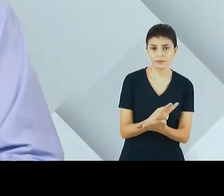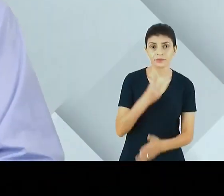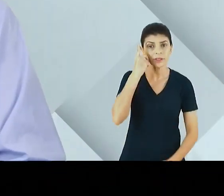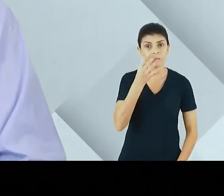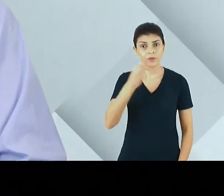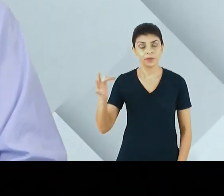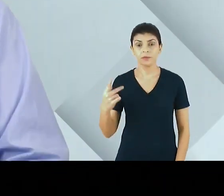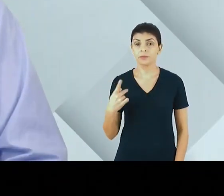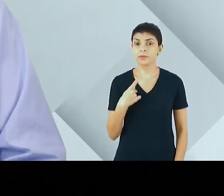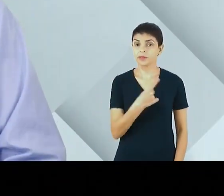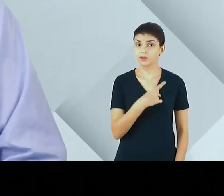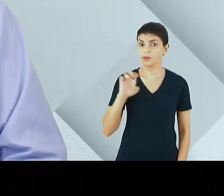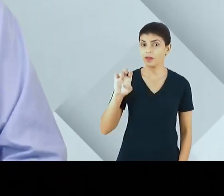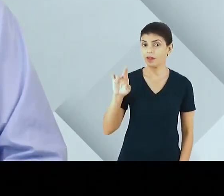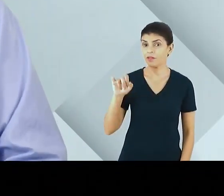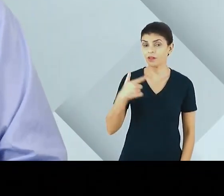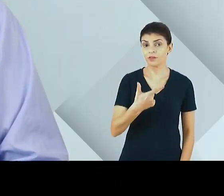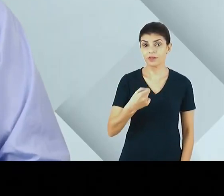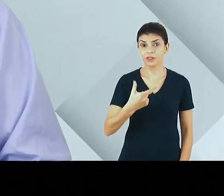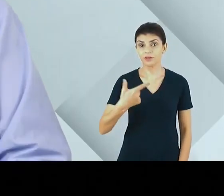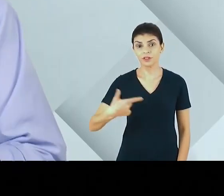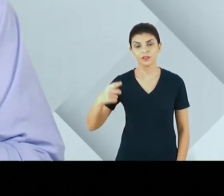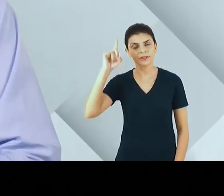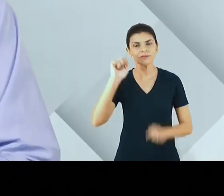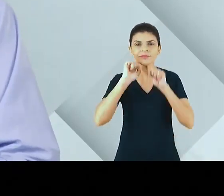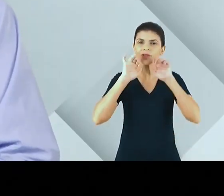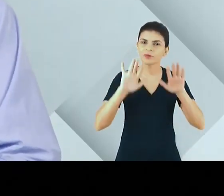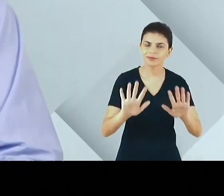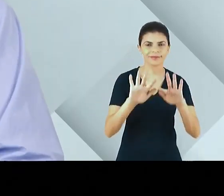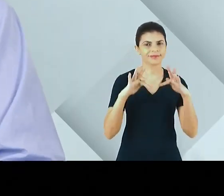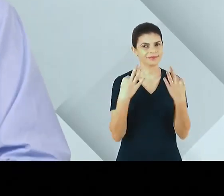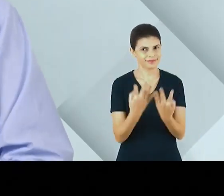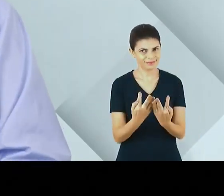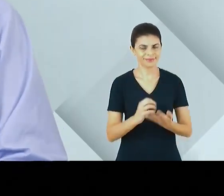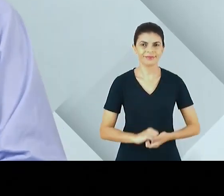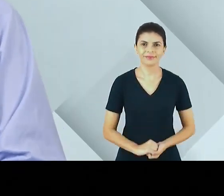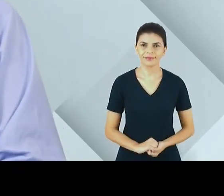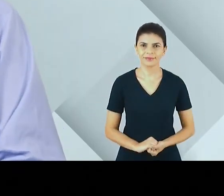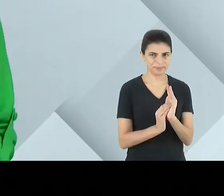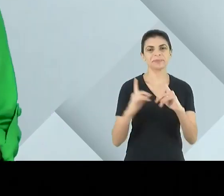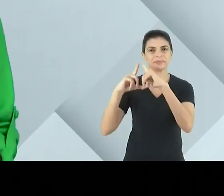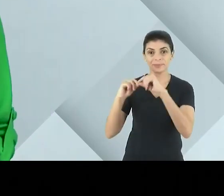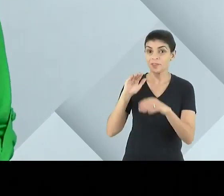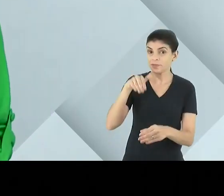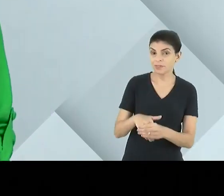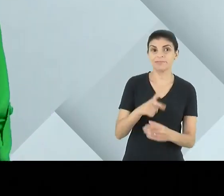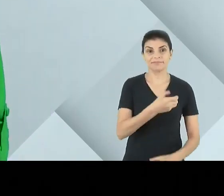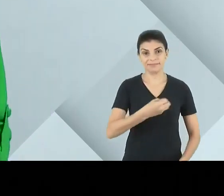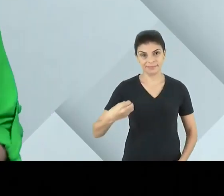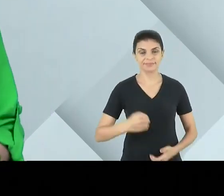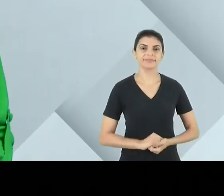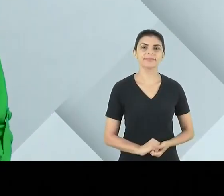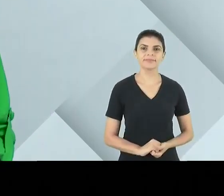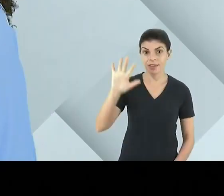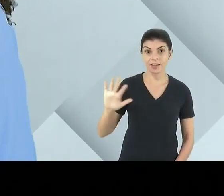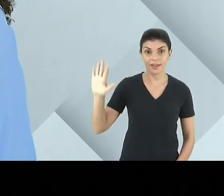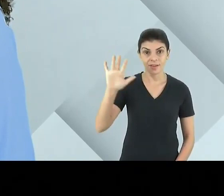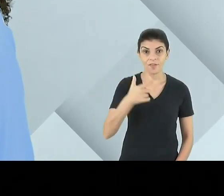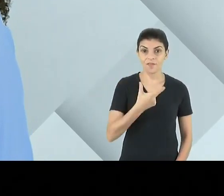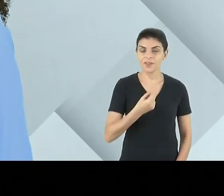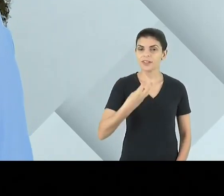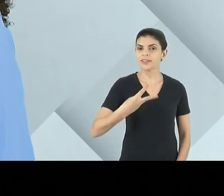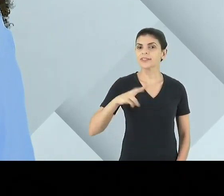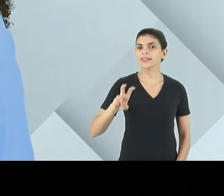Deputado Federal, Pastor Everaldo, 2022. Deus abençoe você e sua família. Gabi Damasceno, vote 2000.